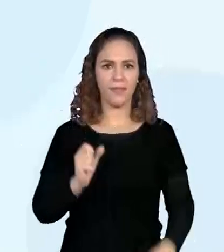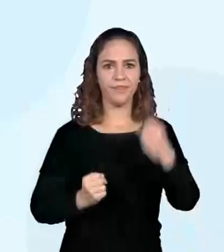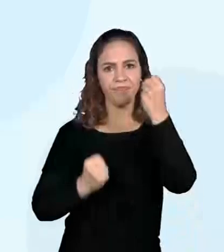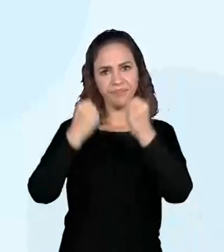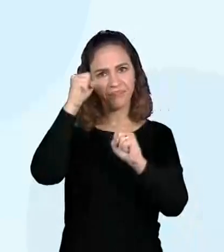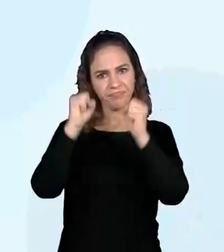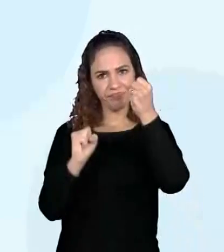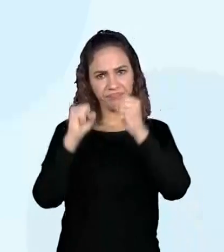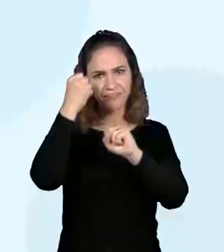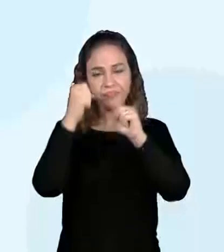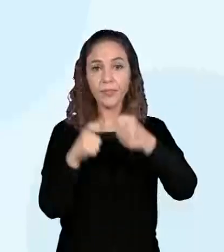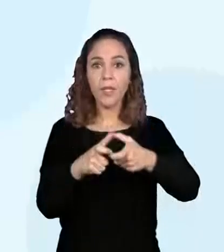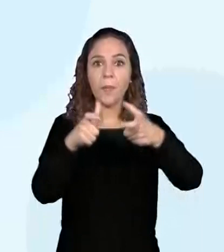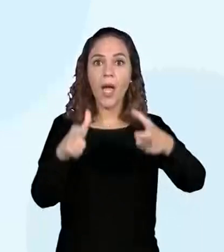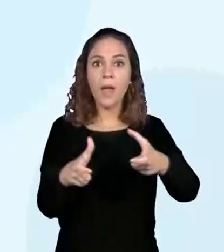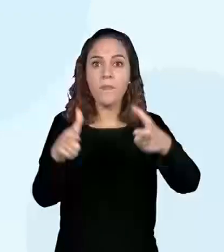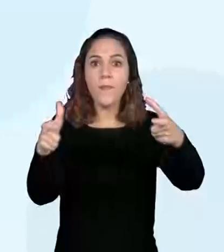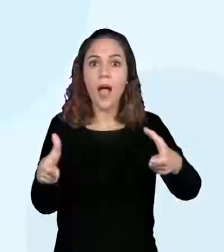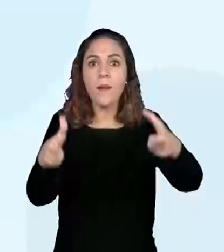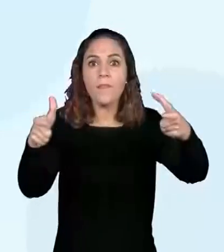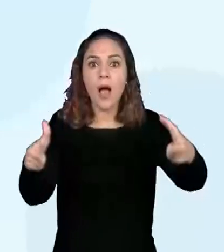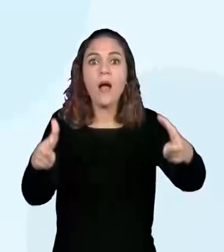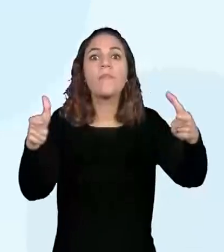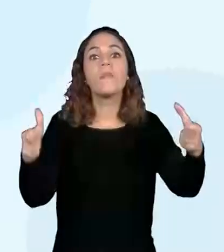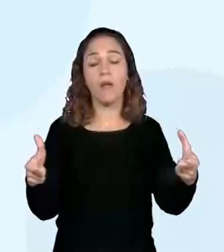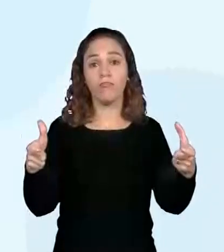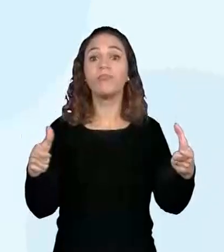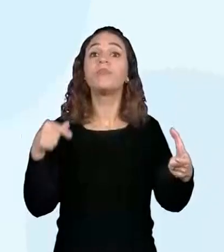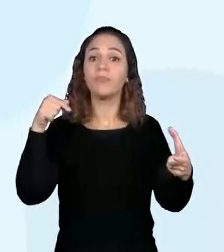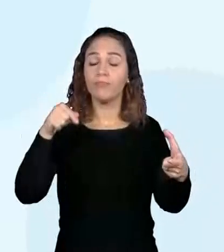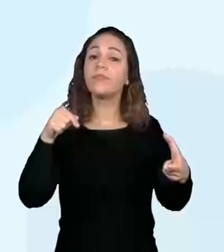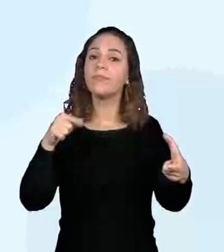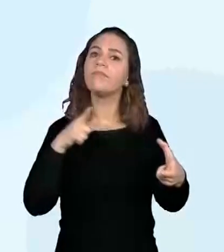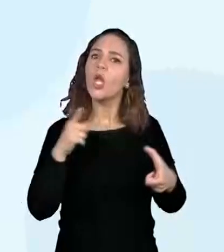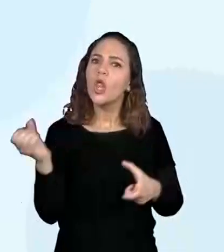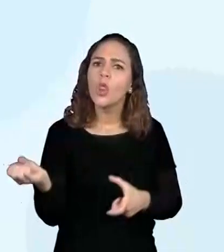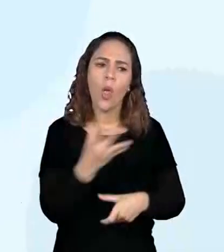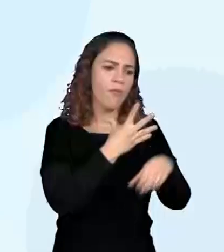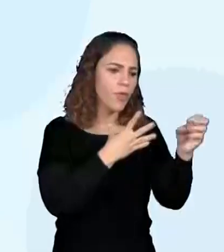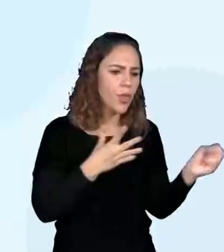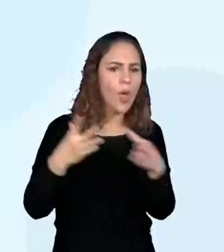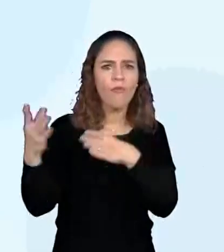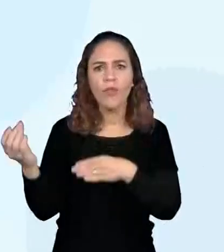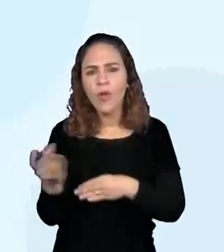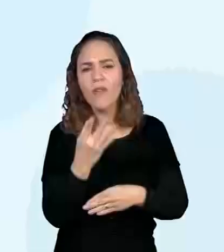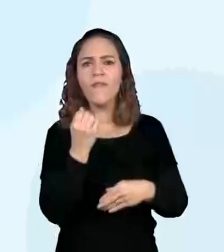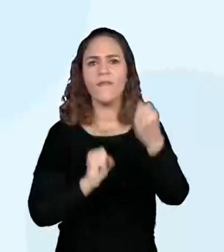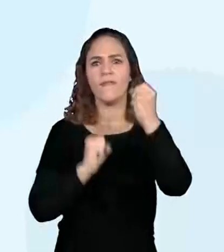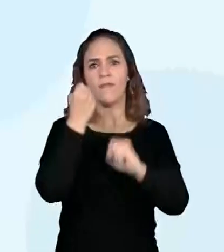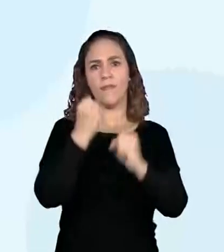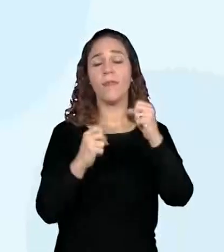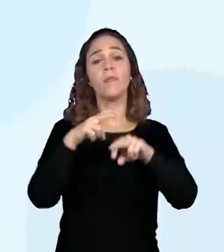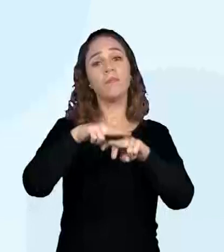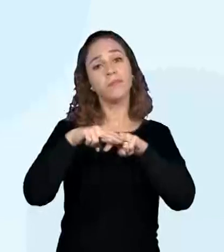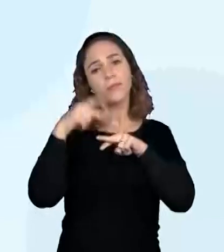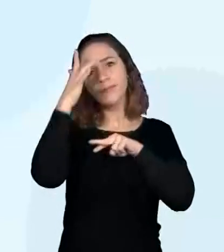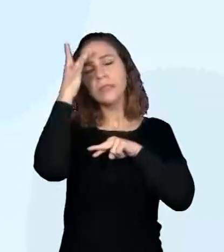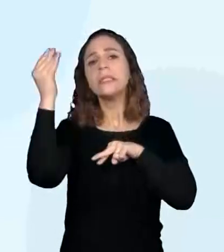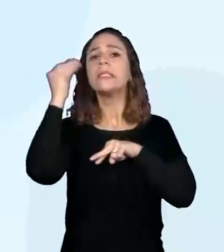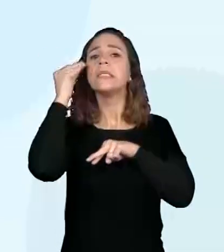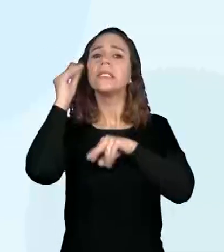1950 e 1970, a industrialização no sudeste estava alta e os nordestinos vinham até São Paulo em busca de